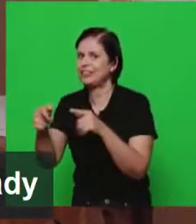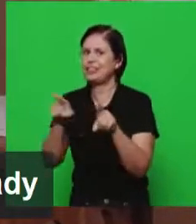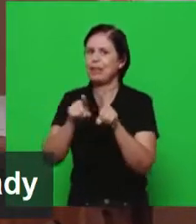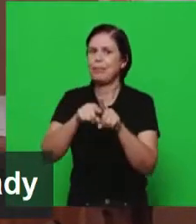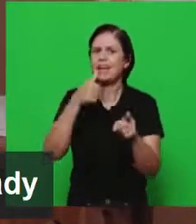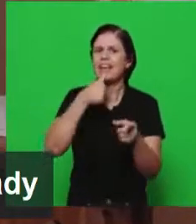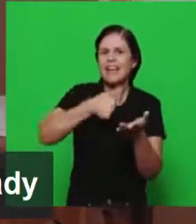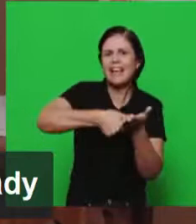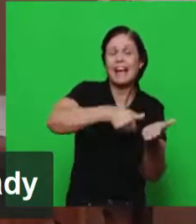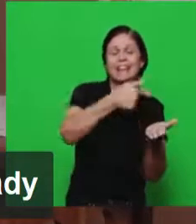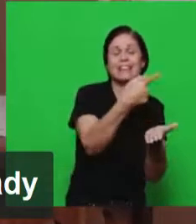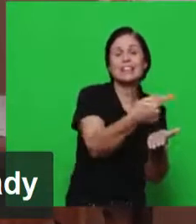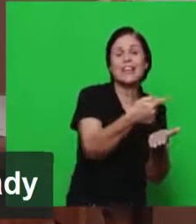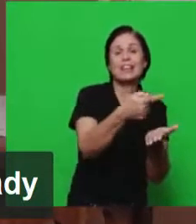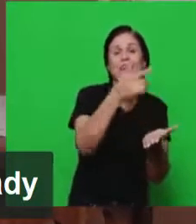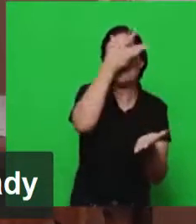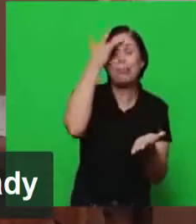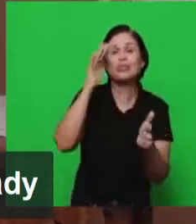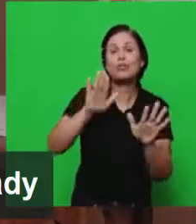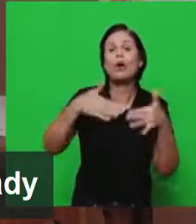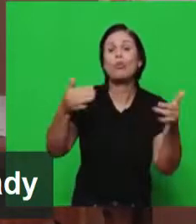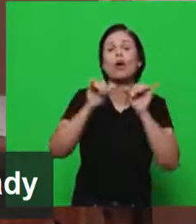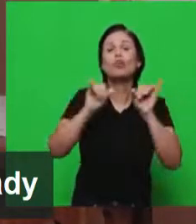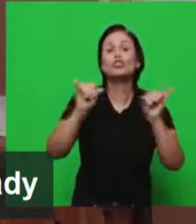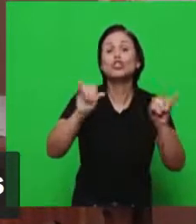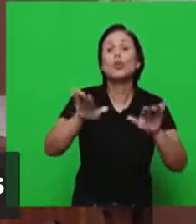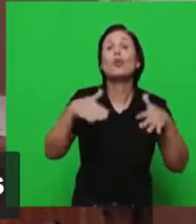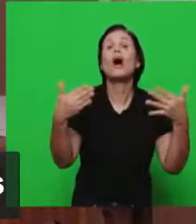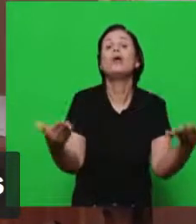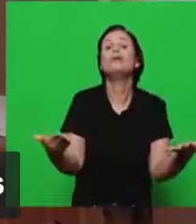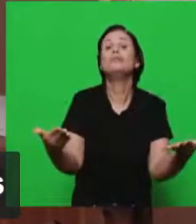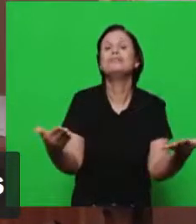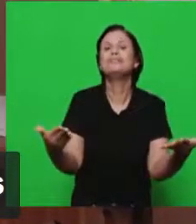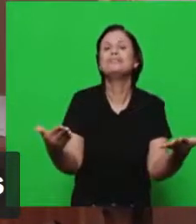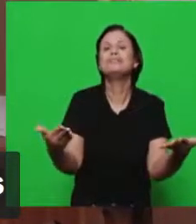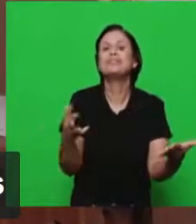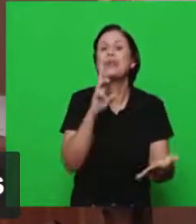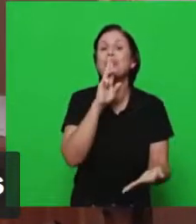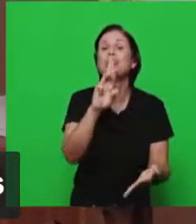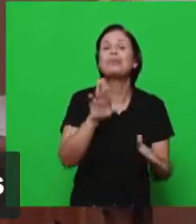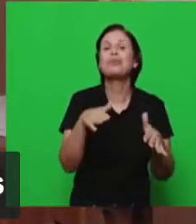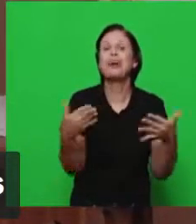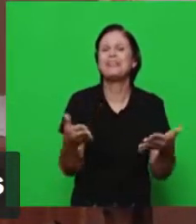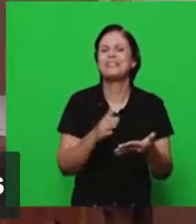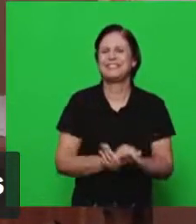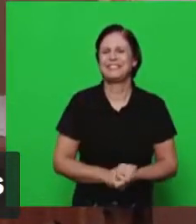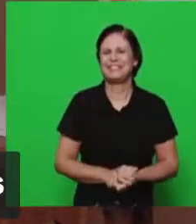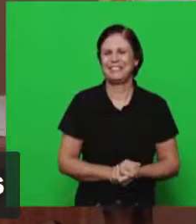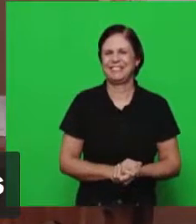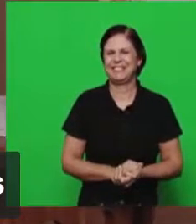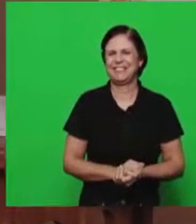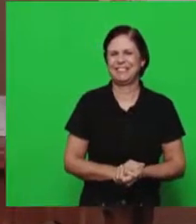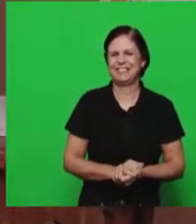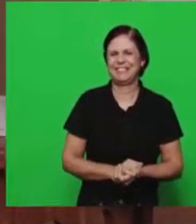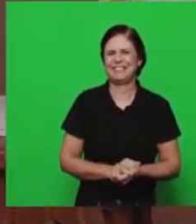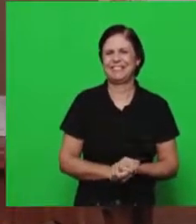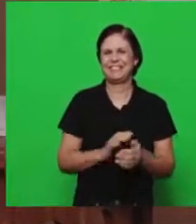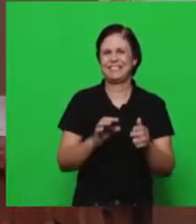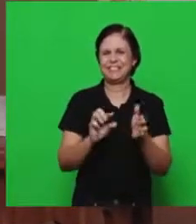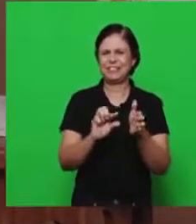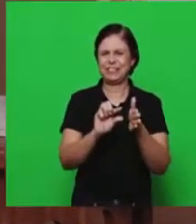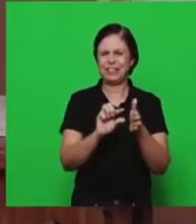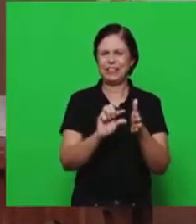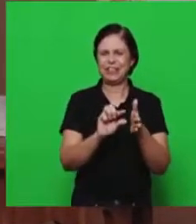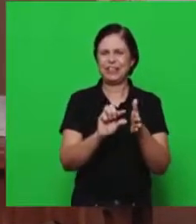Mateus, Zógo, no primeiro versículo, já está ali, né? A parábola ali contada, e o texto assim, no